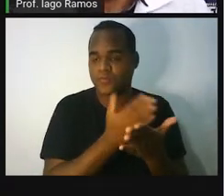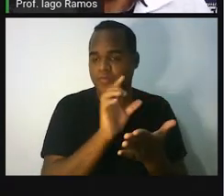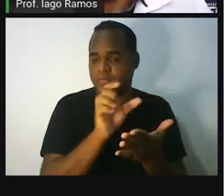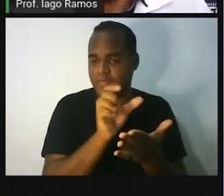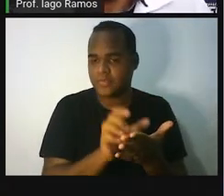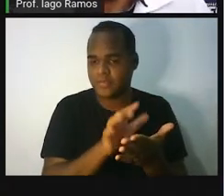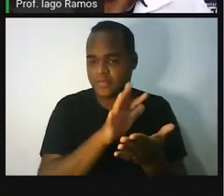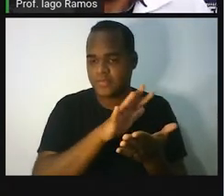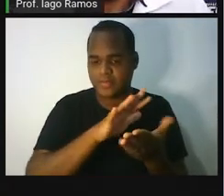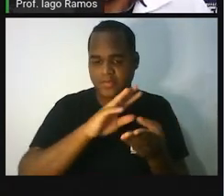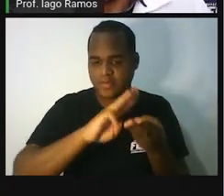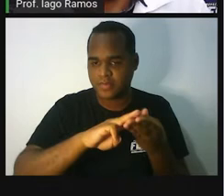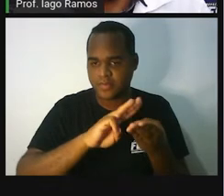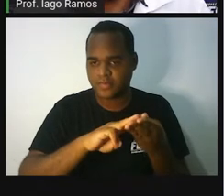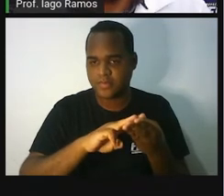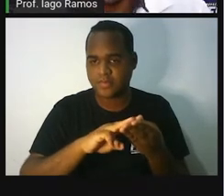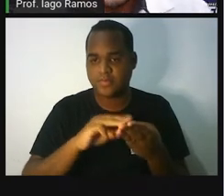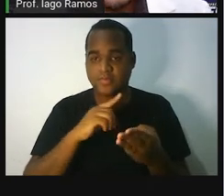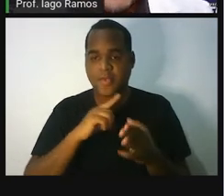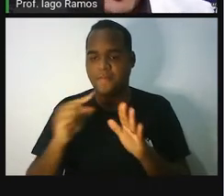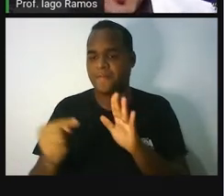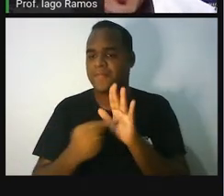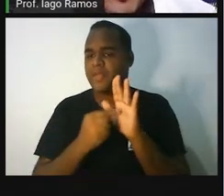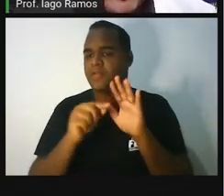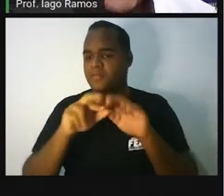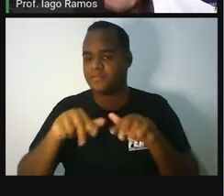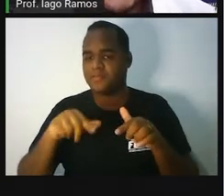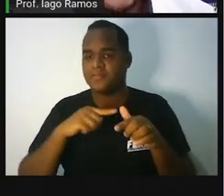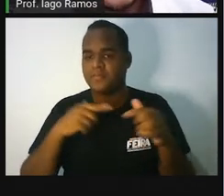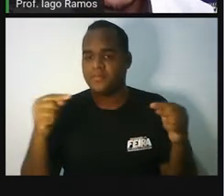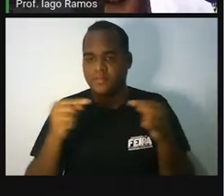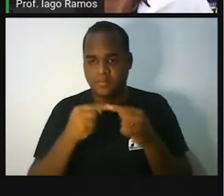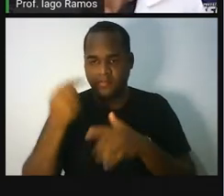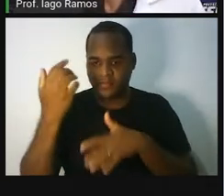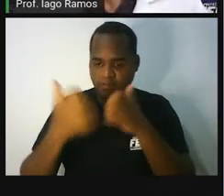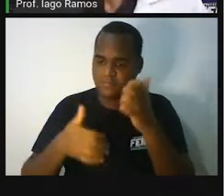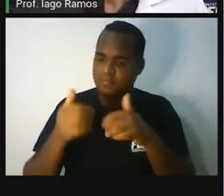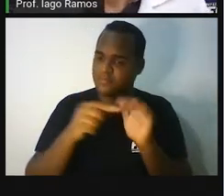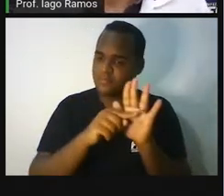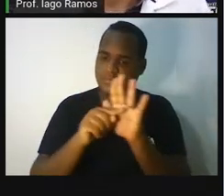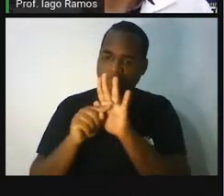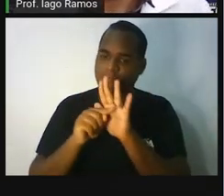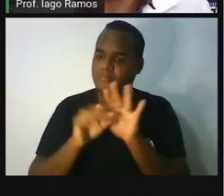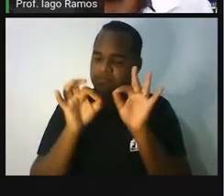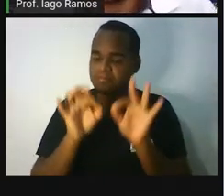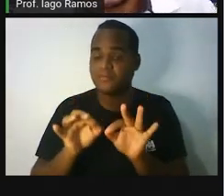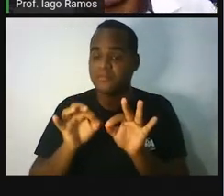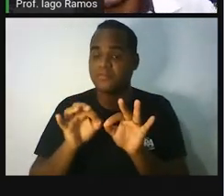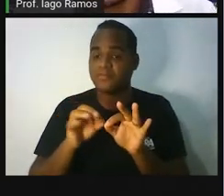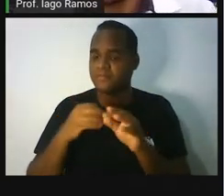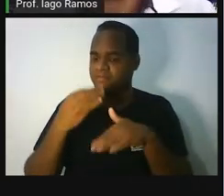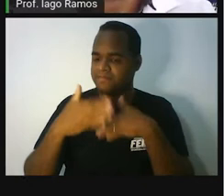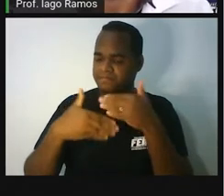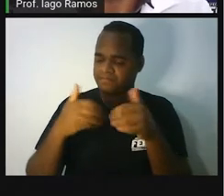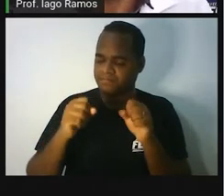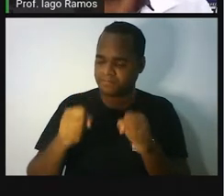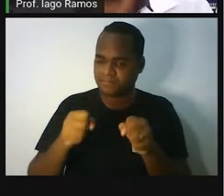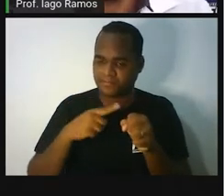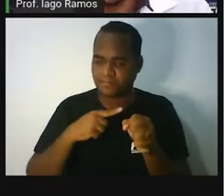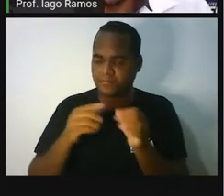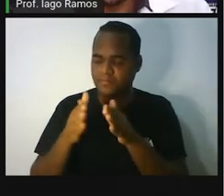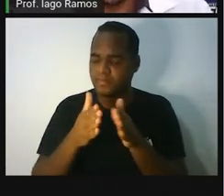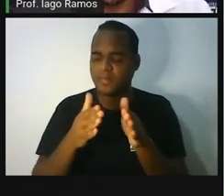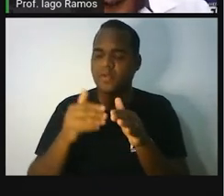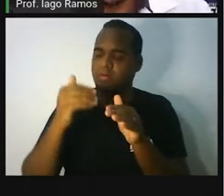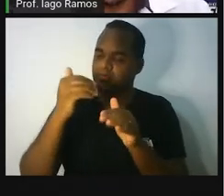Entenda o objetivo do material. Ó, o objetivo é esse primeiro aqui, Tá vendo? Depois siga as etapas em ordem.